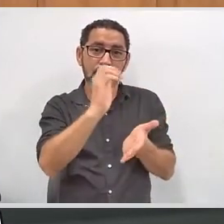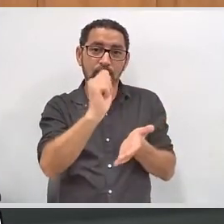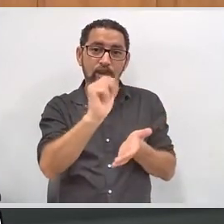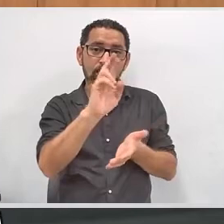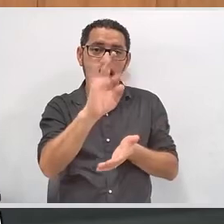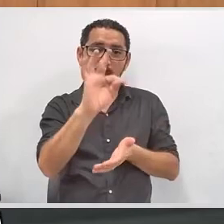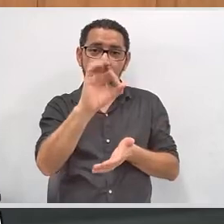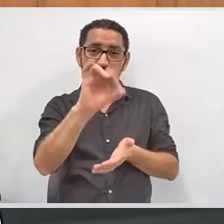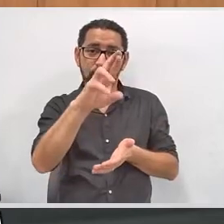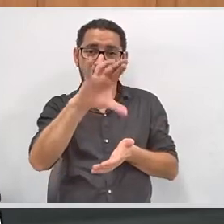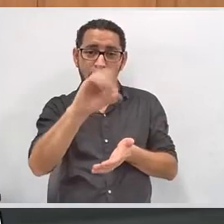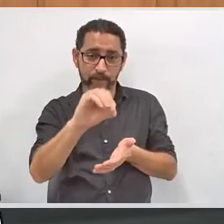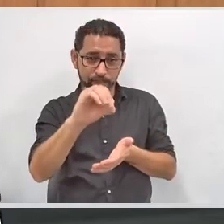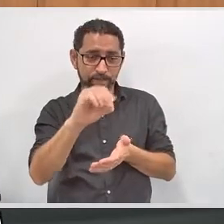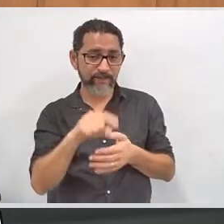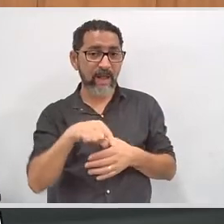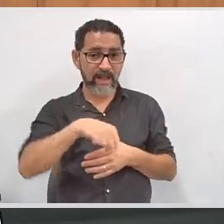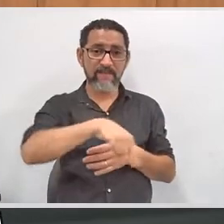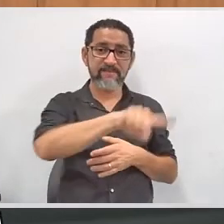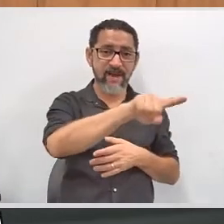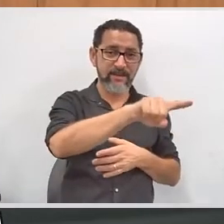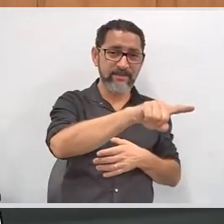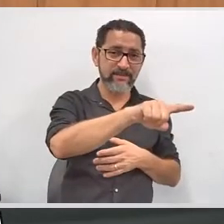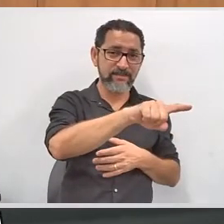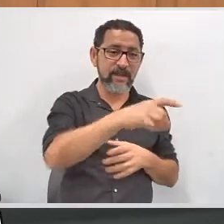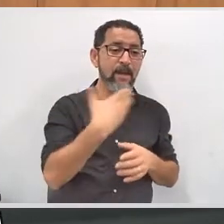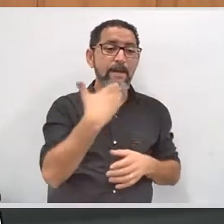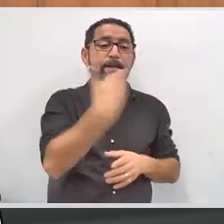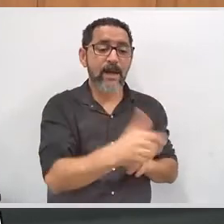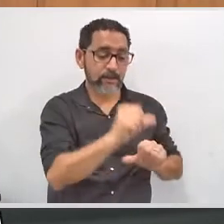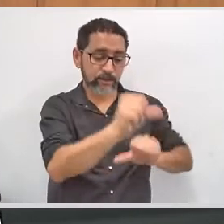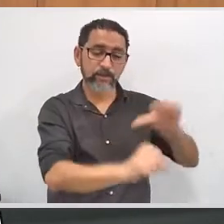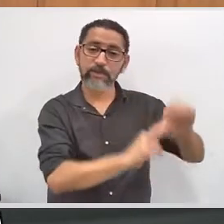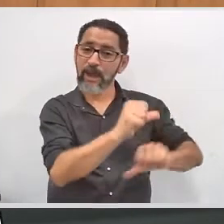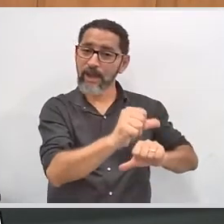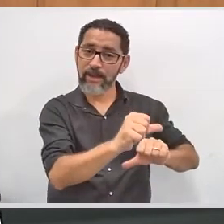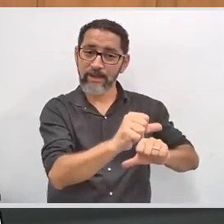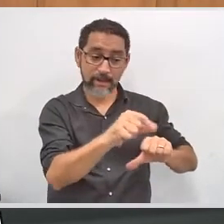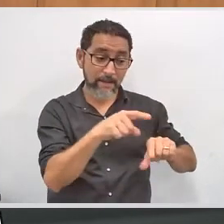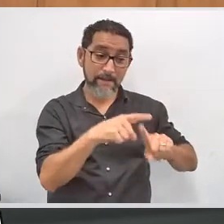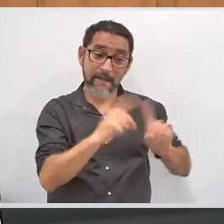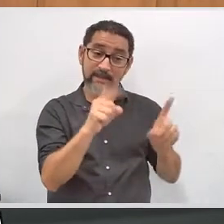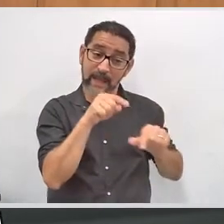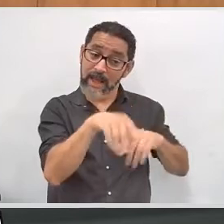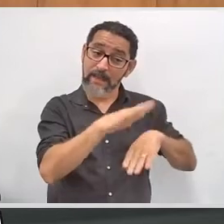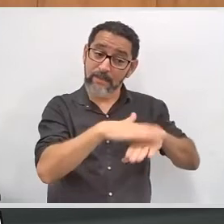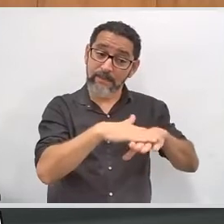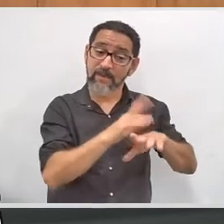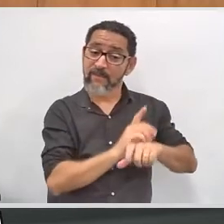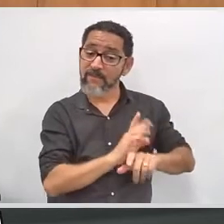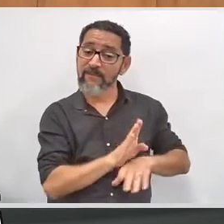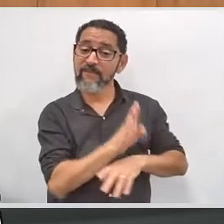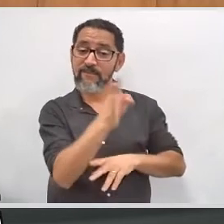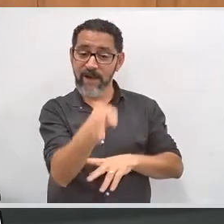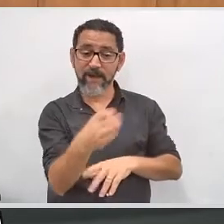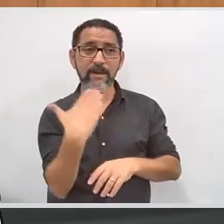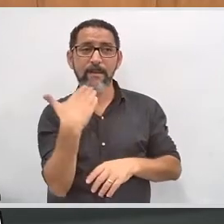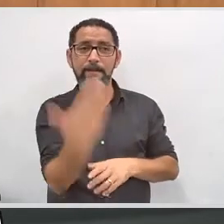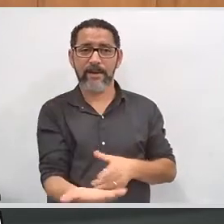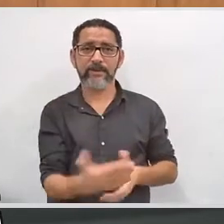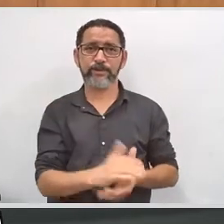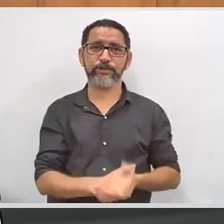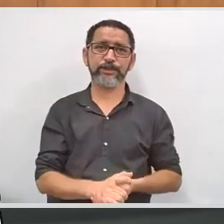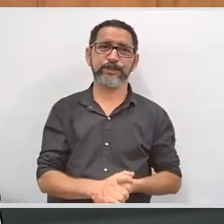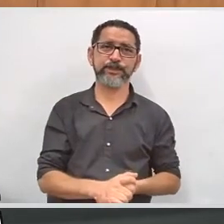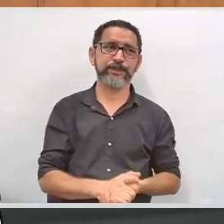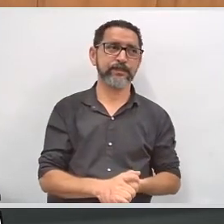Até o dia 9. Sim, até o dia 9. É interessante que ele busque a sessão onde faça o acesso. Isso é importante.